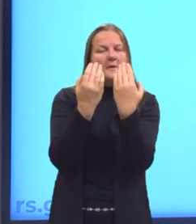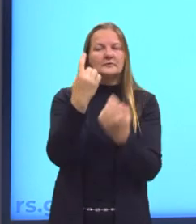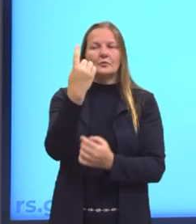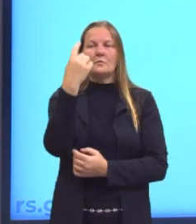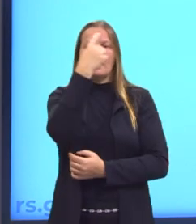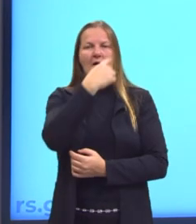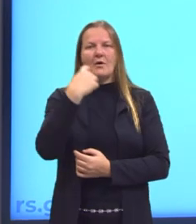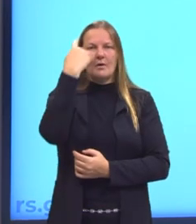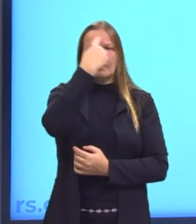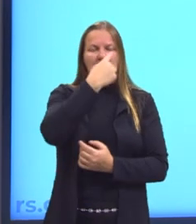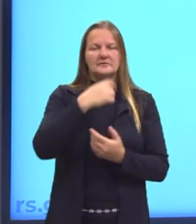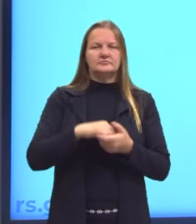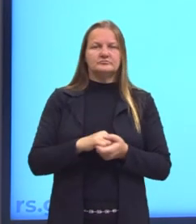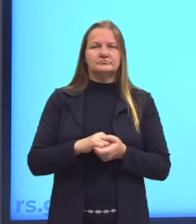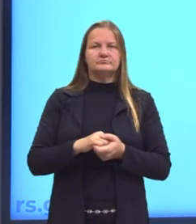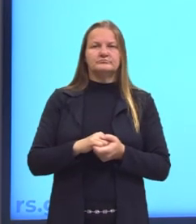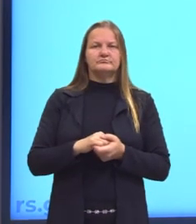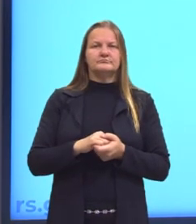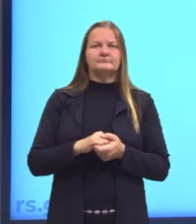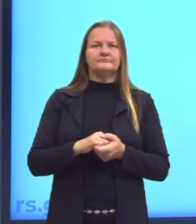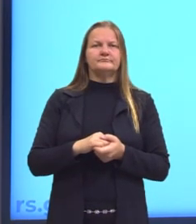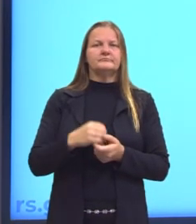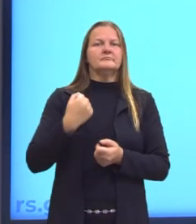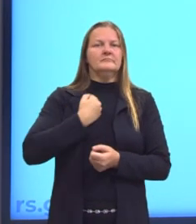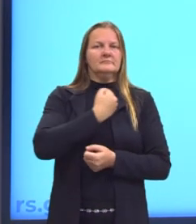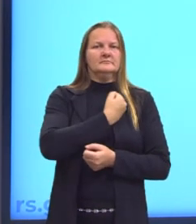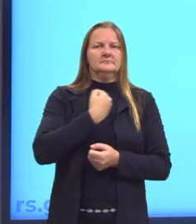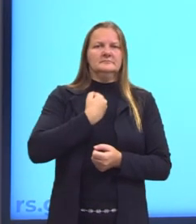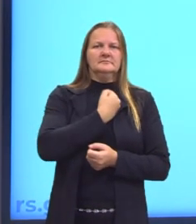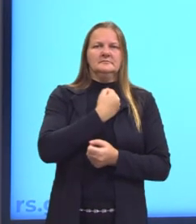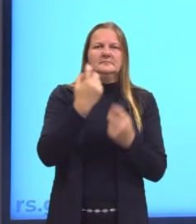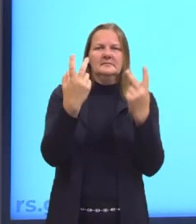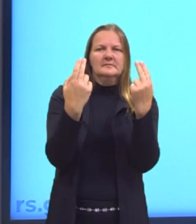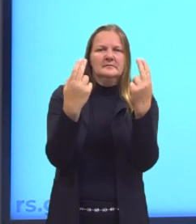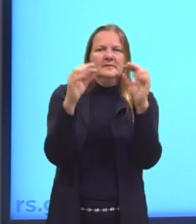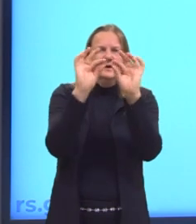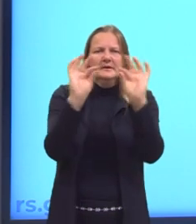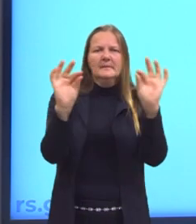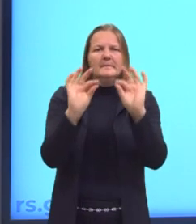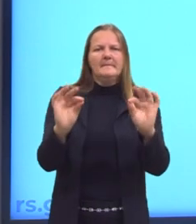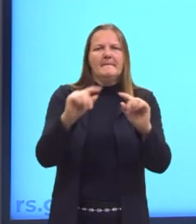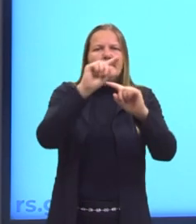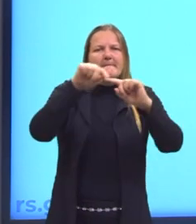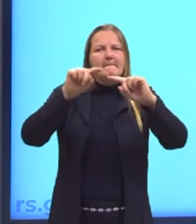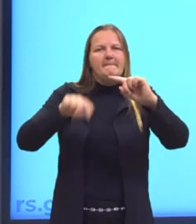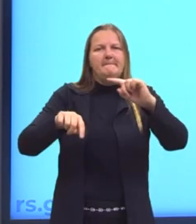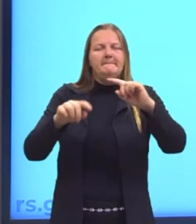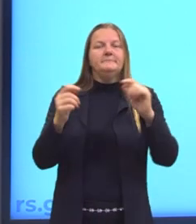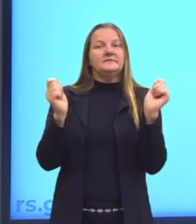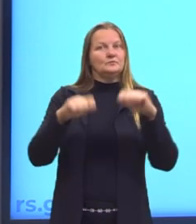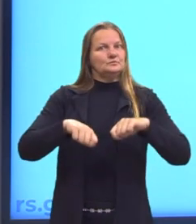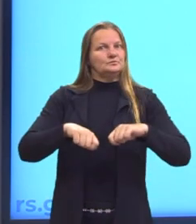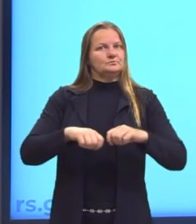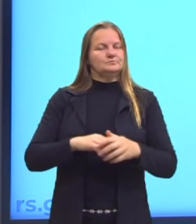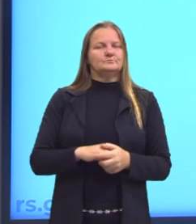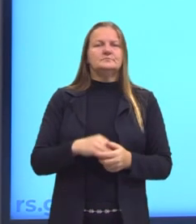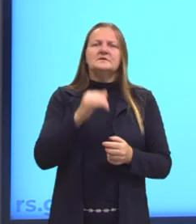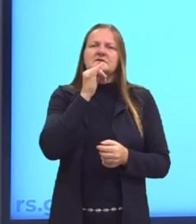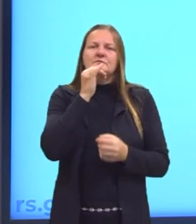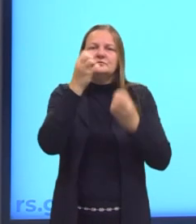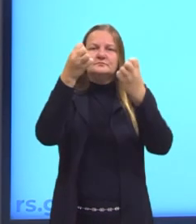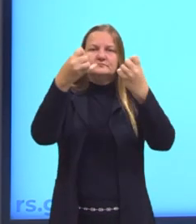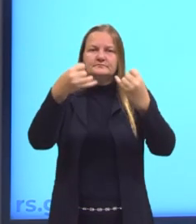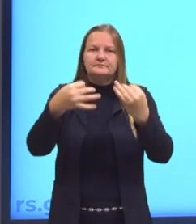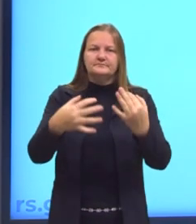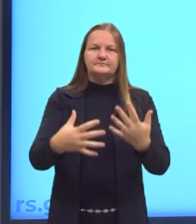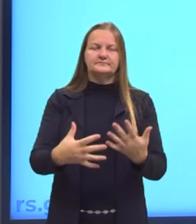Primeiro, a gente pode utilizar a mesma unidade para ambos e depois simplificar sempre que for possível. Então aqui eu